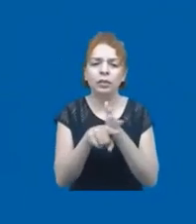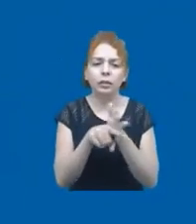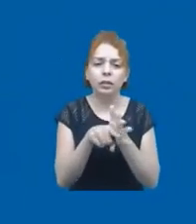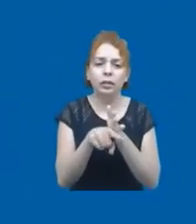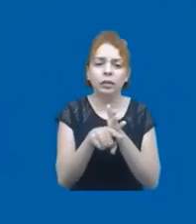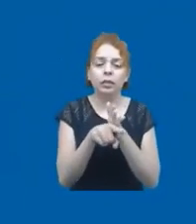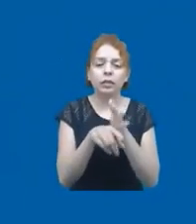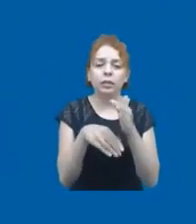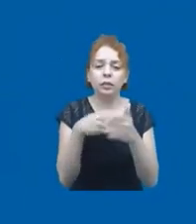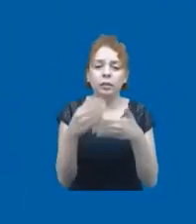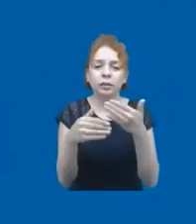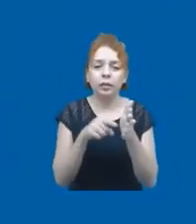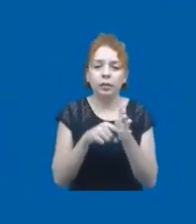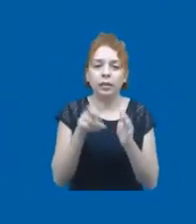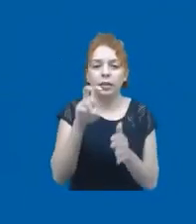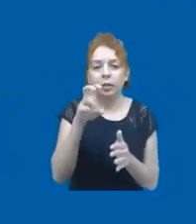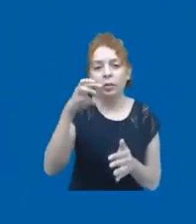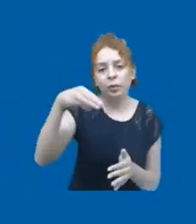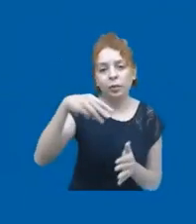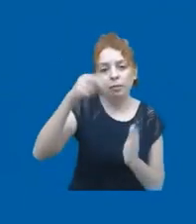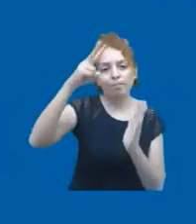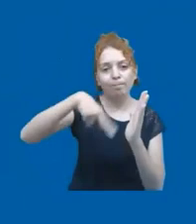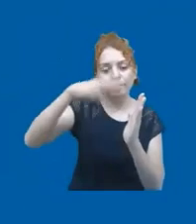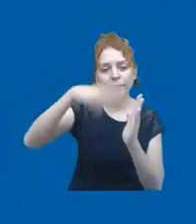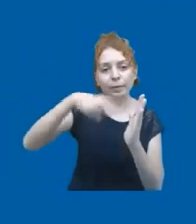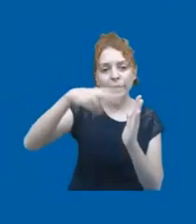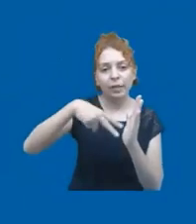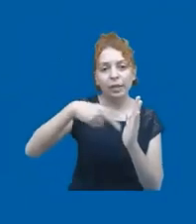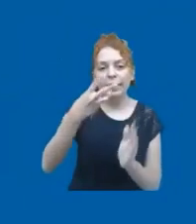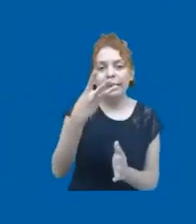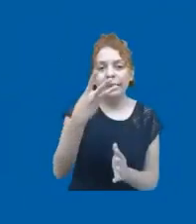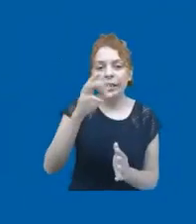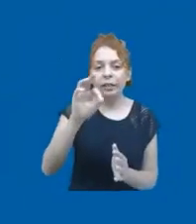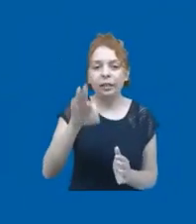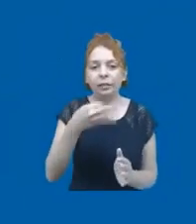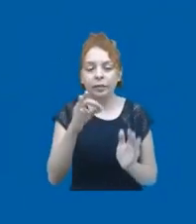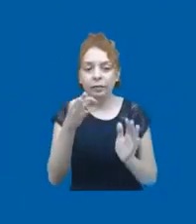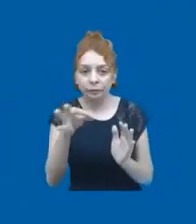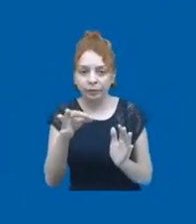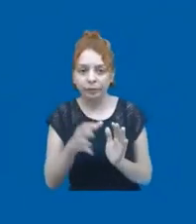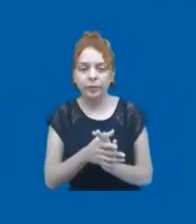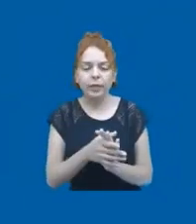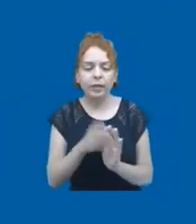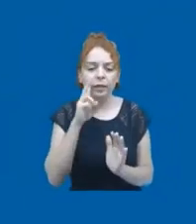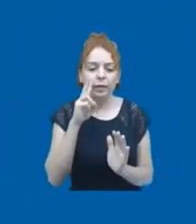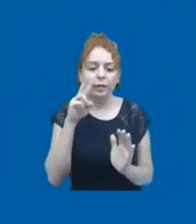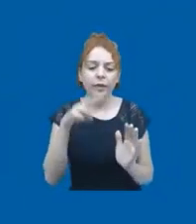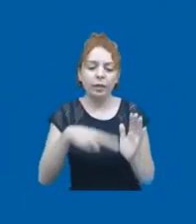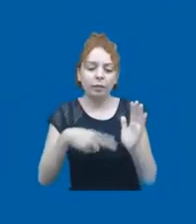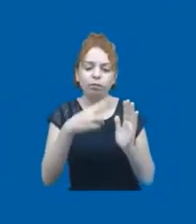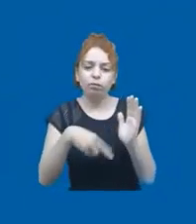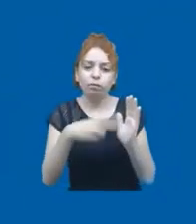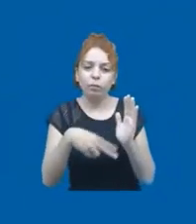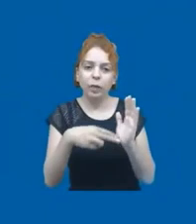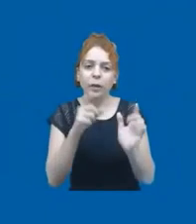devagar, tu vai levar cinco minutos para ler. Ela tem 30 artigos, é muito pequenininha, e se você pegar aquela nuvem de palavras,